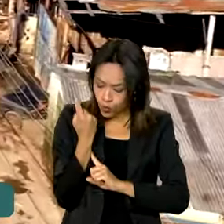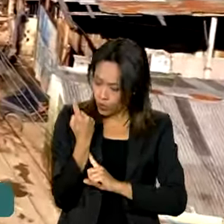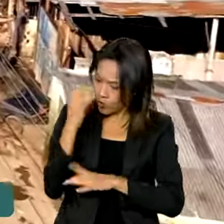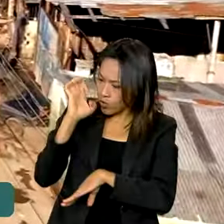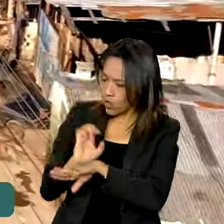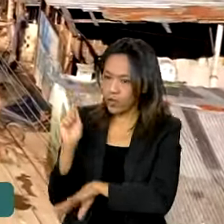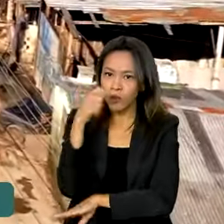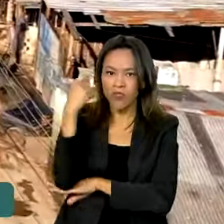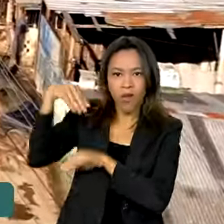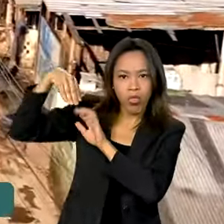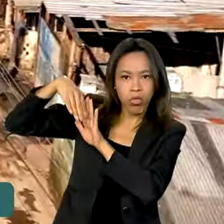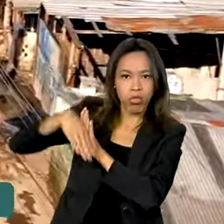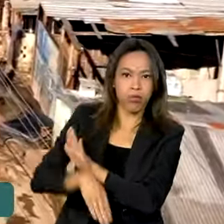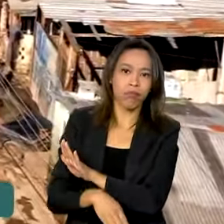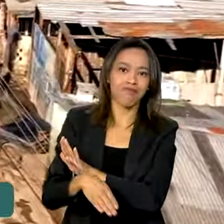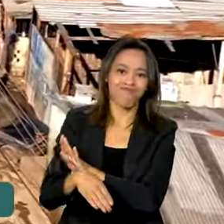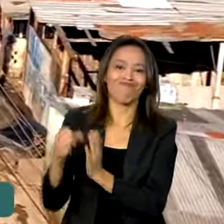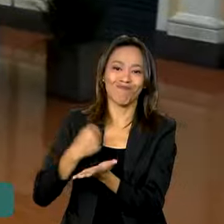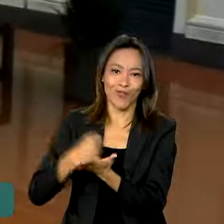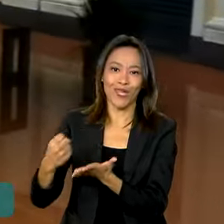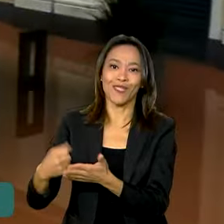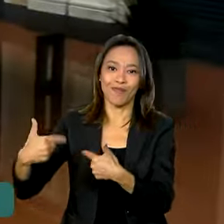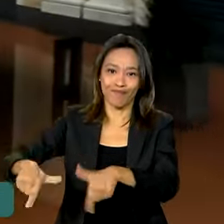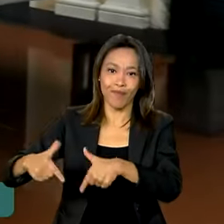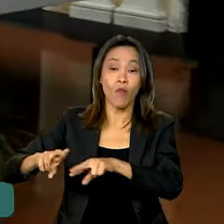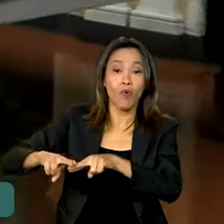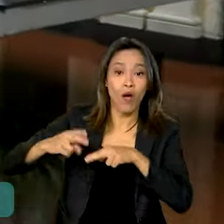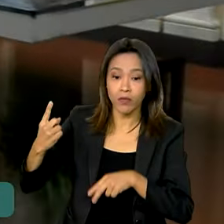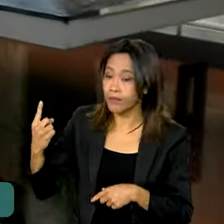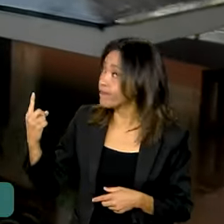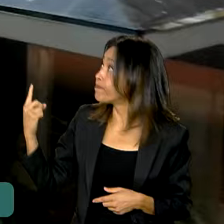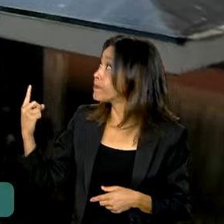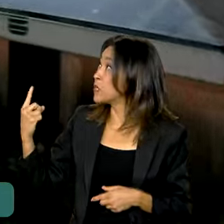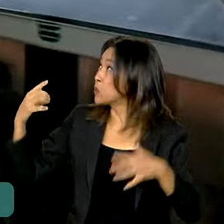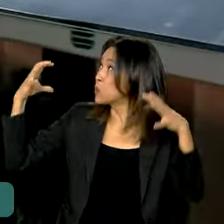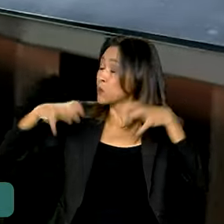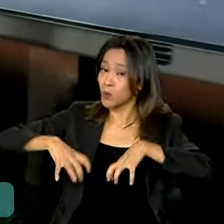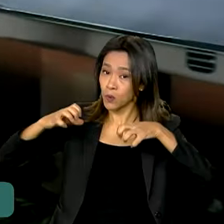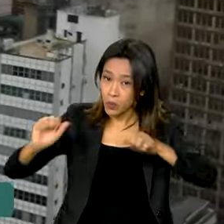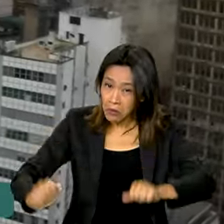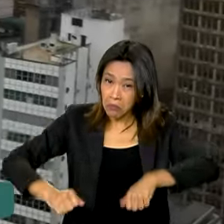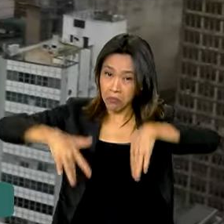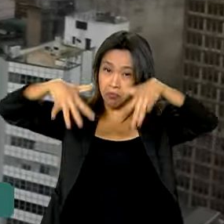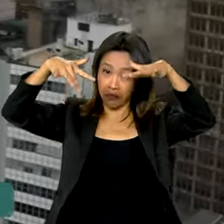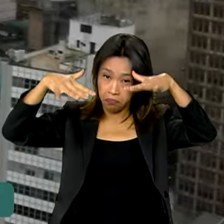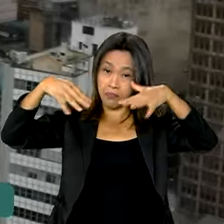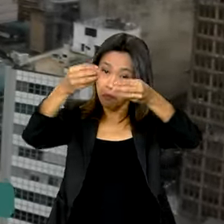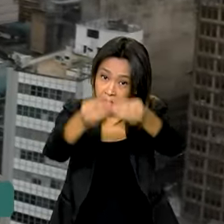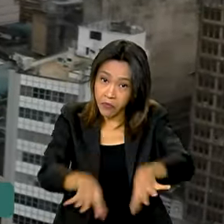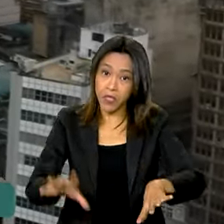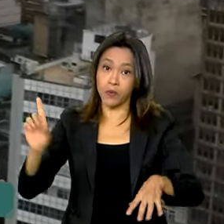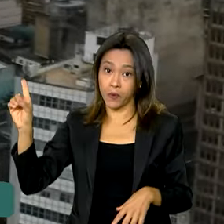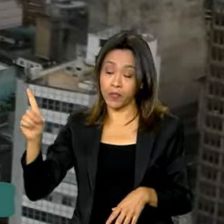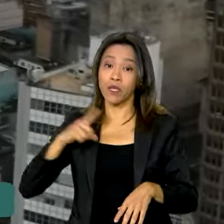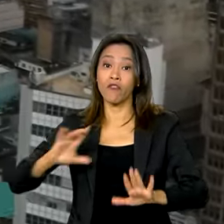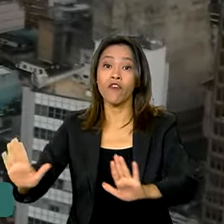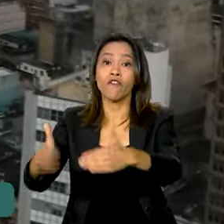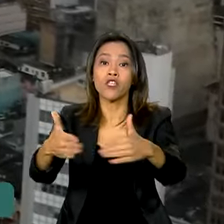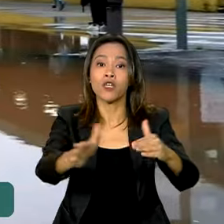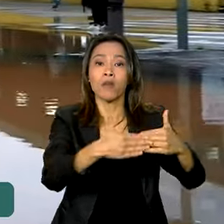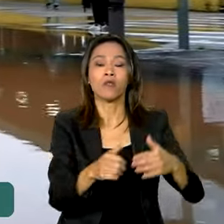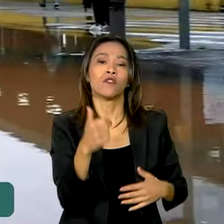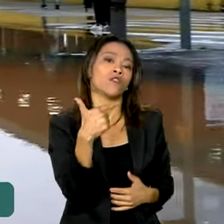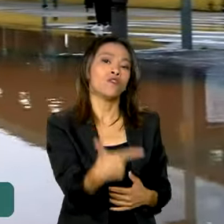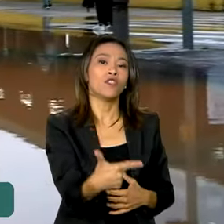apresentou queda na geração de empregos em maio devido às enchentes que afetaram o estado houve o fechamento de 22